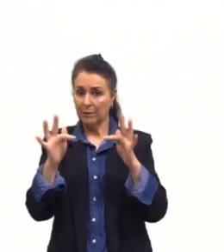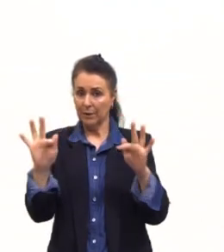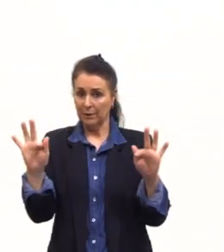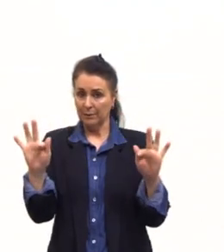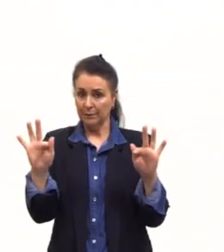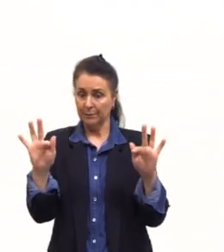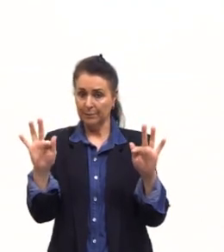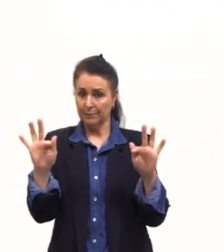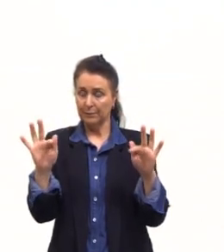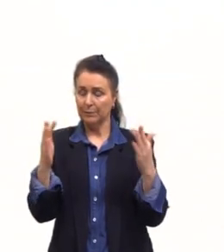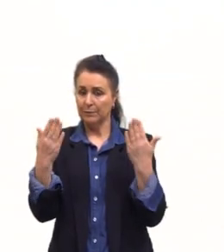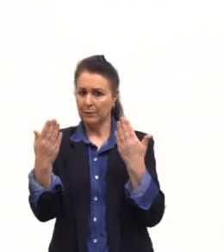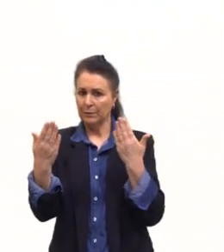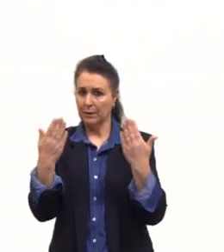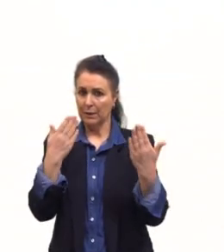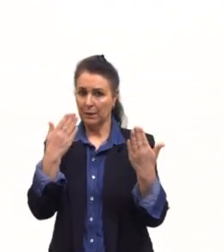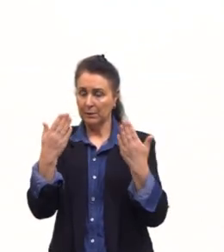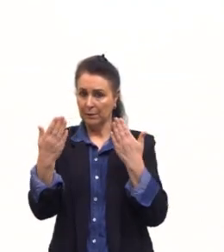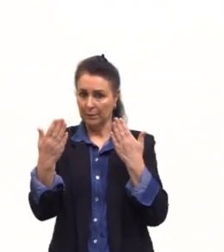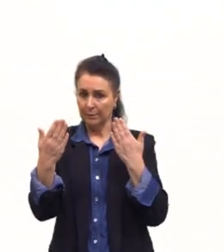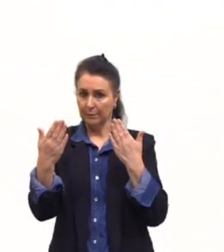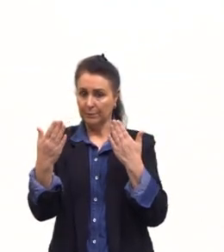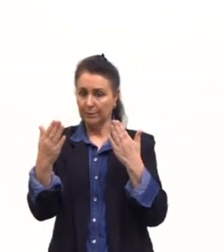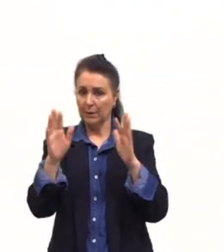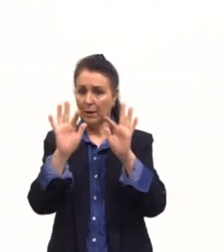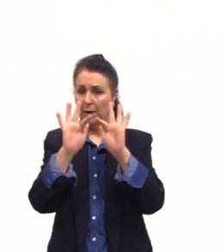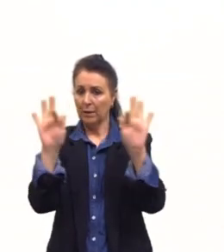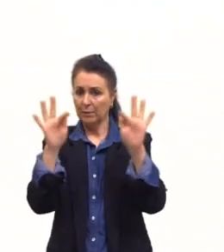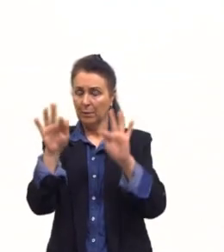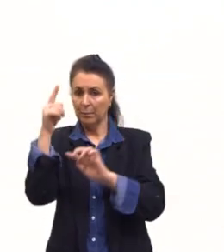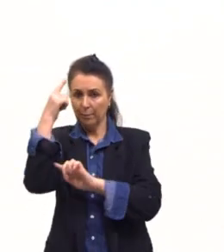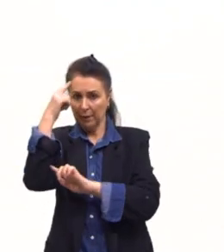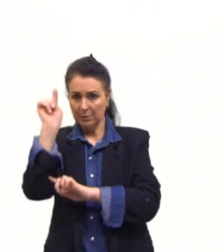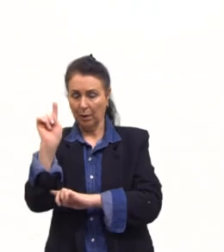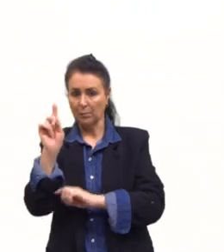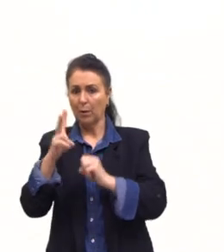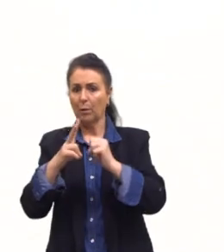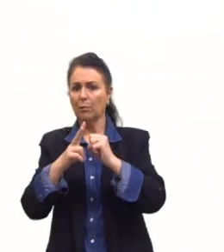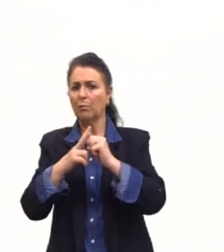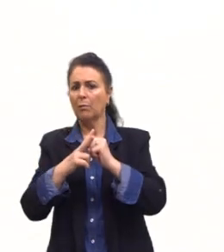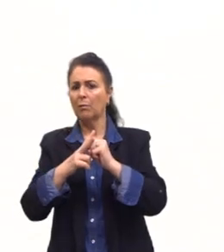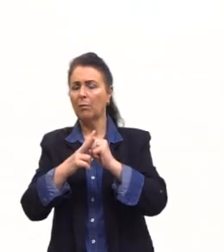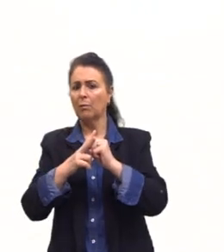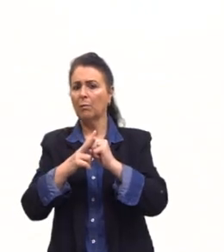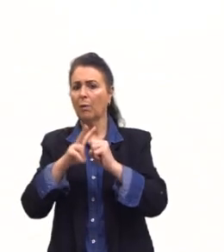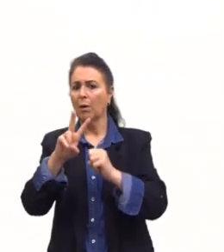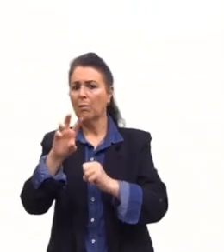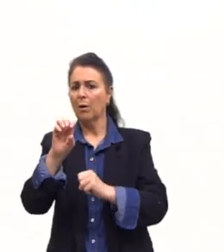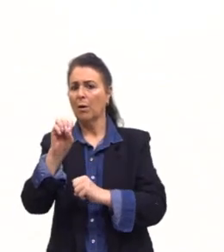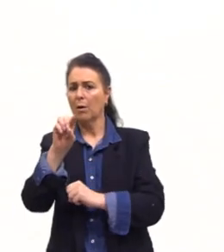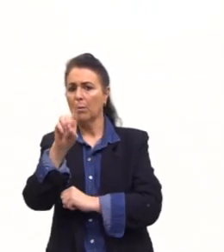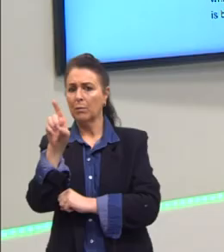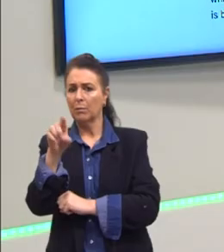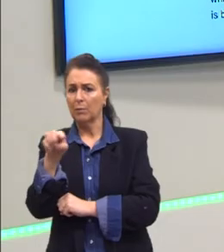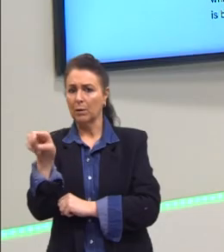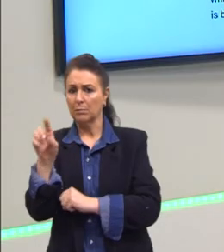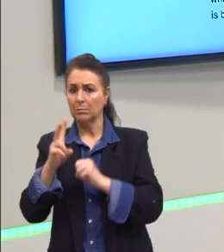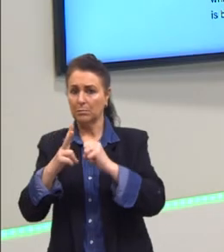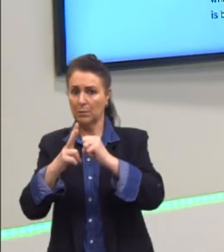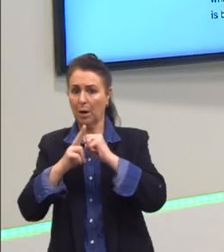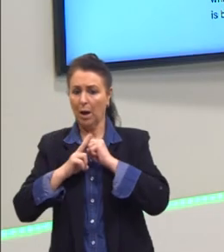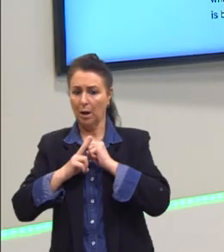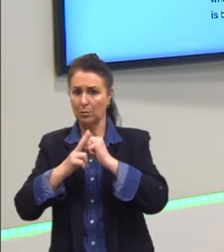Vamos fazer uma análise dela. Vamos pegar essa frase e vamos pensar. Em que voz ela está? Eu posso dizer que ela está nativa?